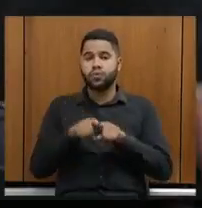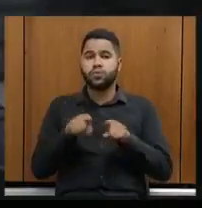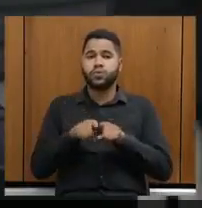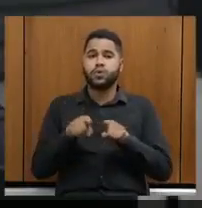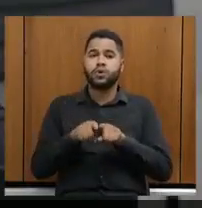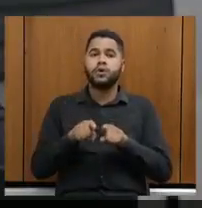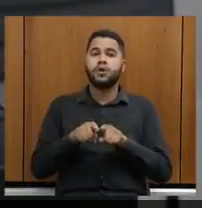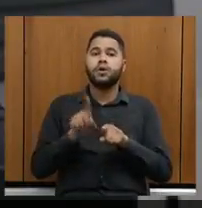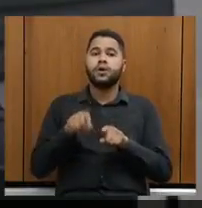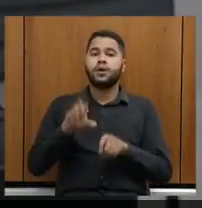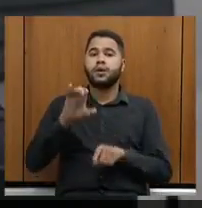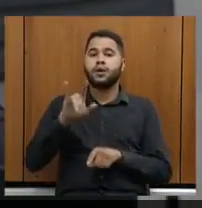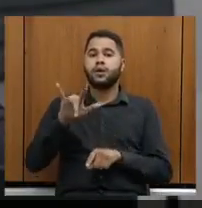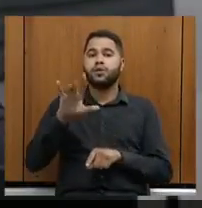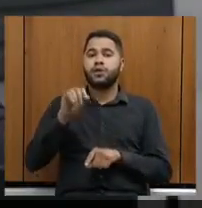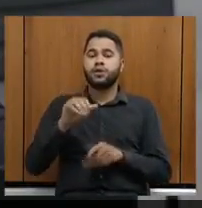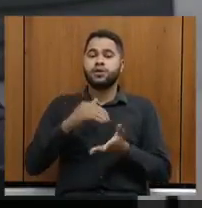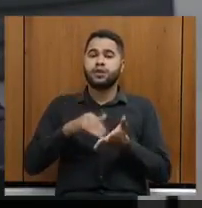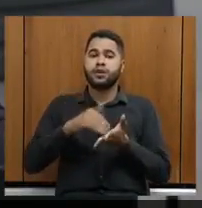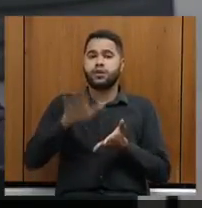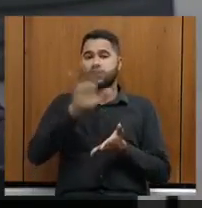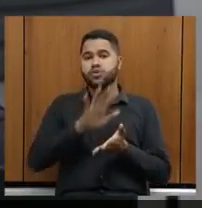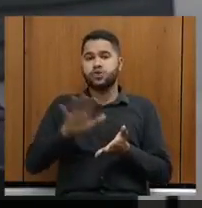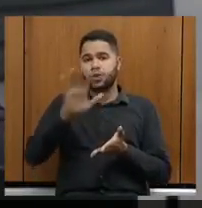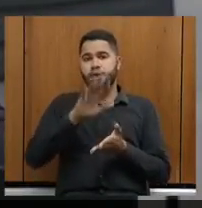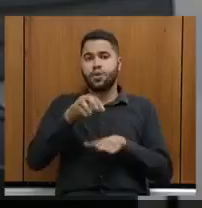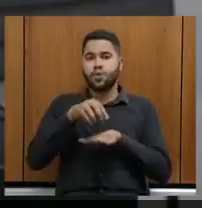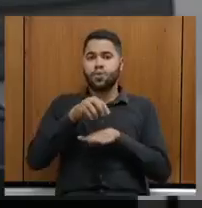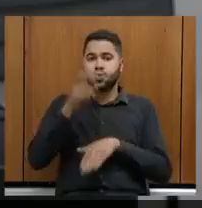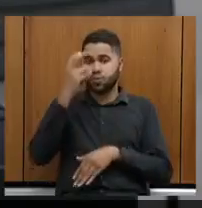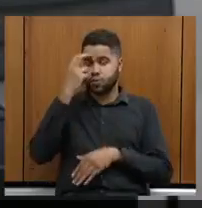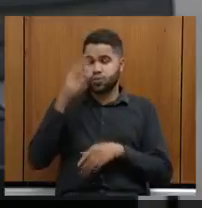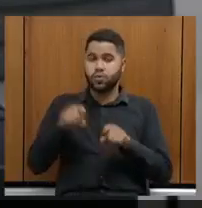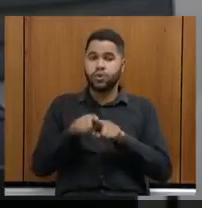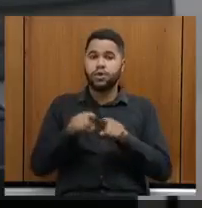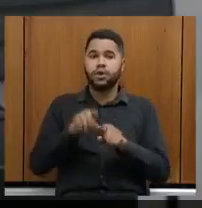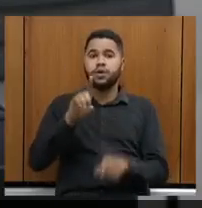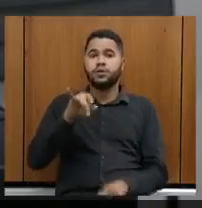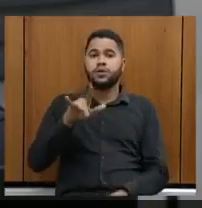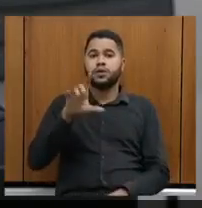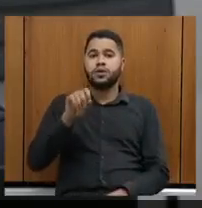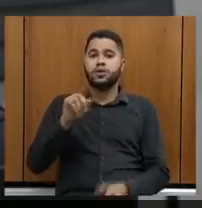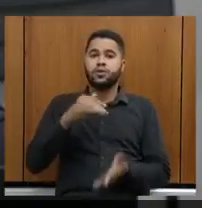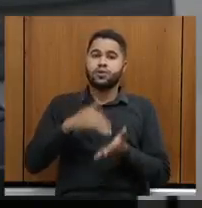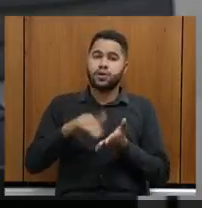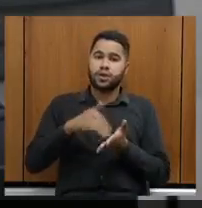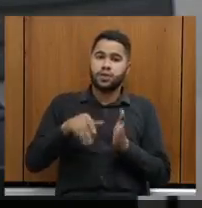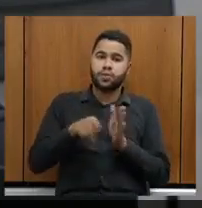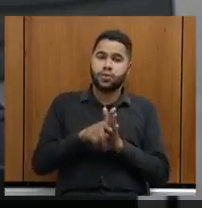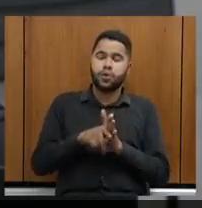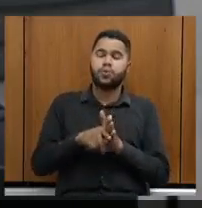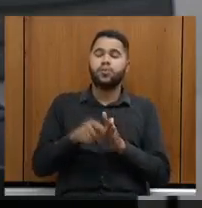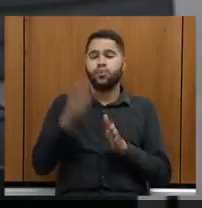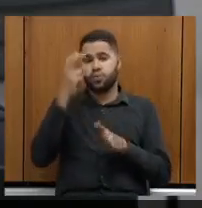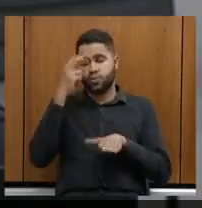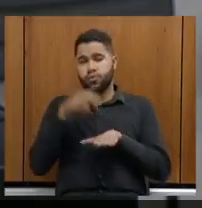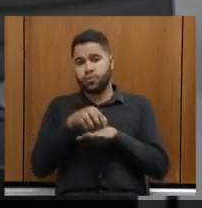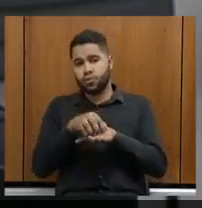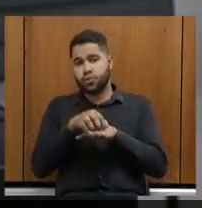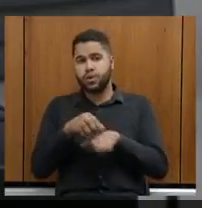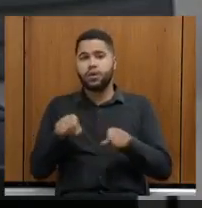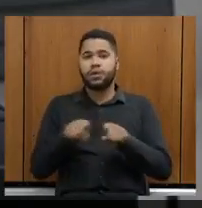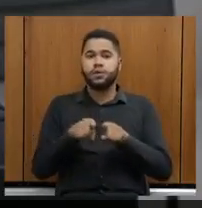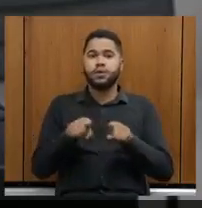Secretaria do Estado de Cultura, Danilo Garcia, assessor de Comunicação da Secretaria de Estado de Cultura e Turismo, Samir Carvalho,